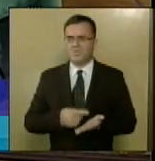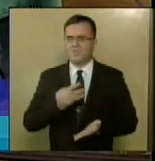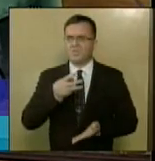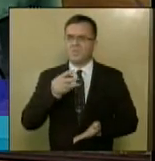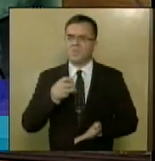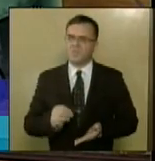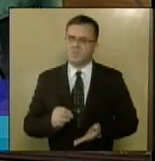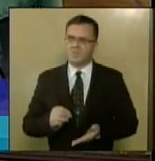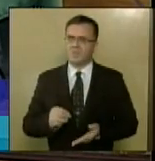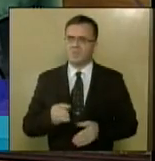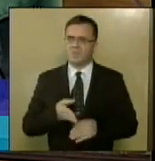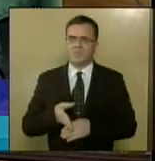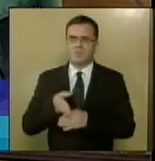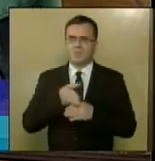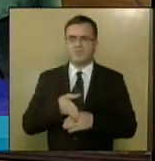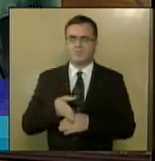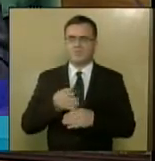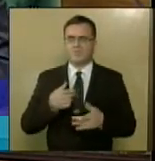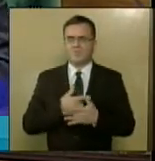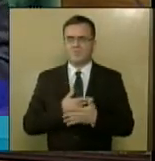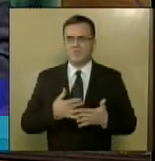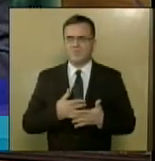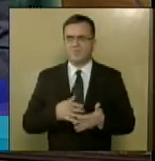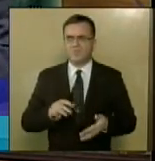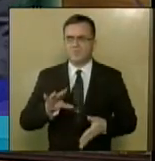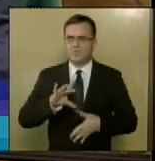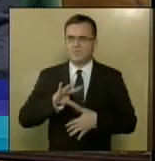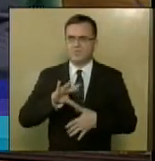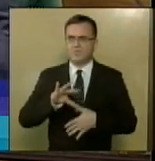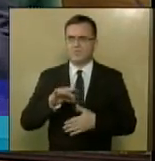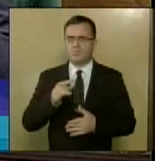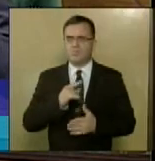câmeras de vigilância na cidade de Nossa Senhora da Glória.